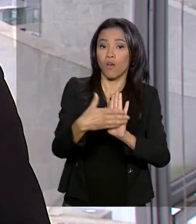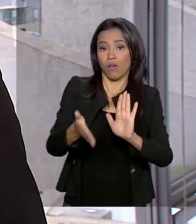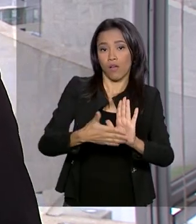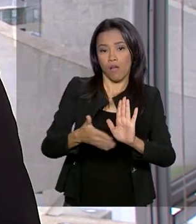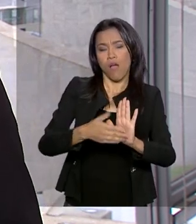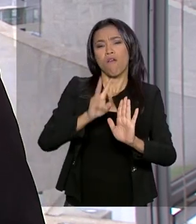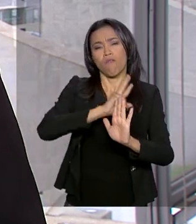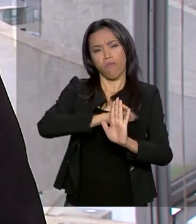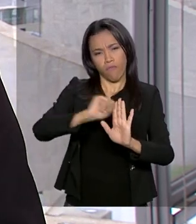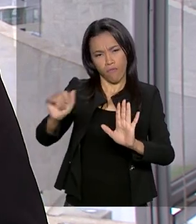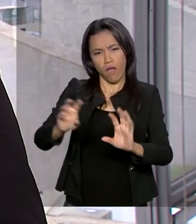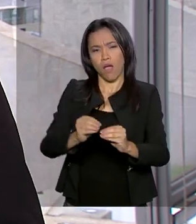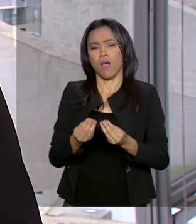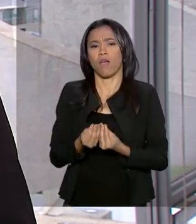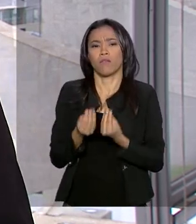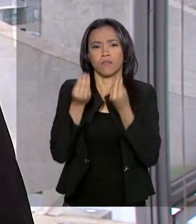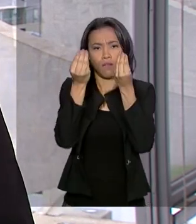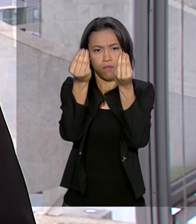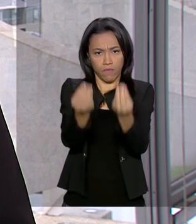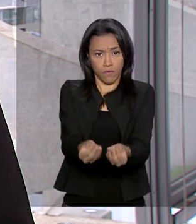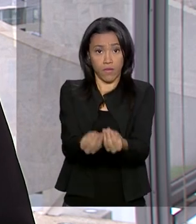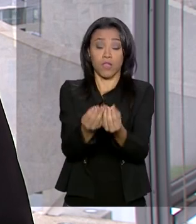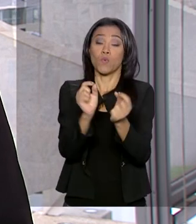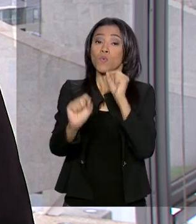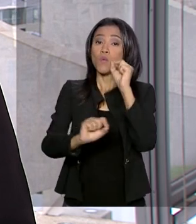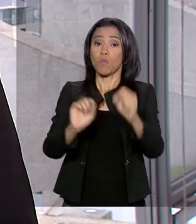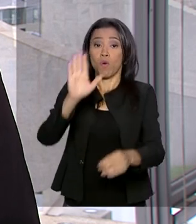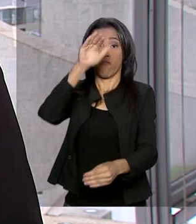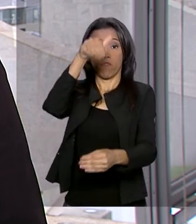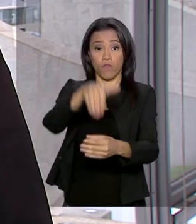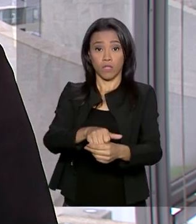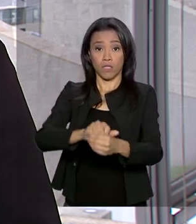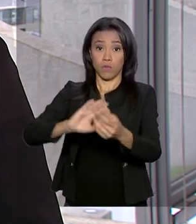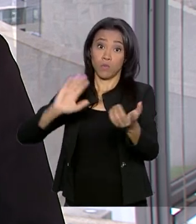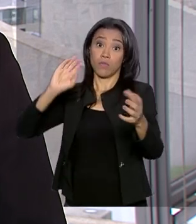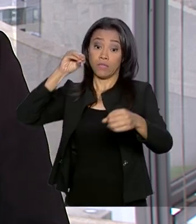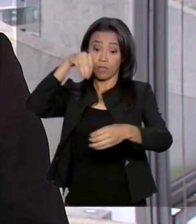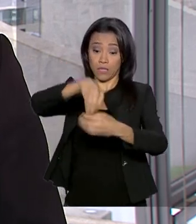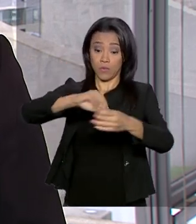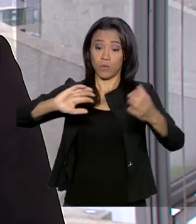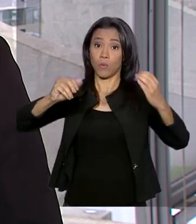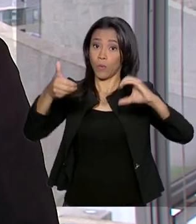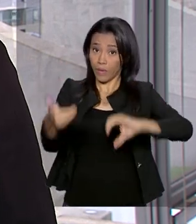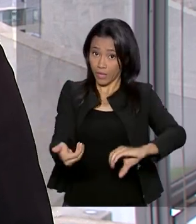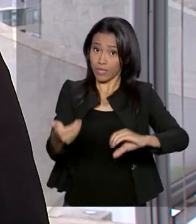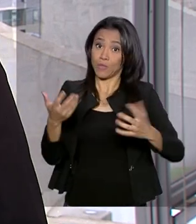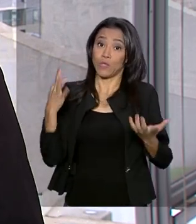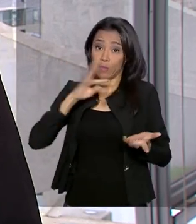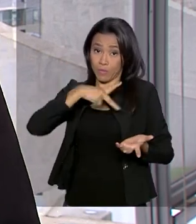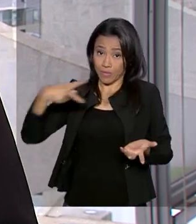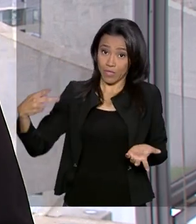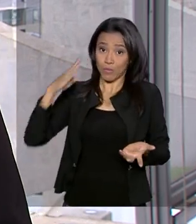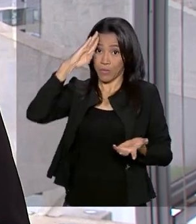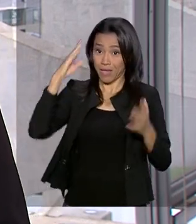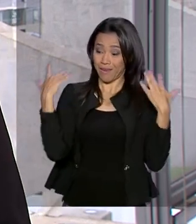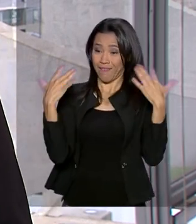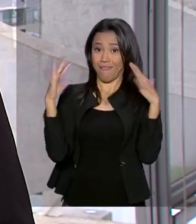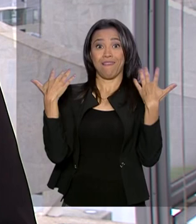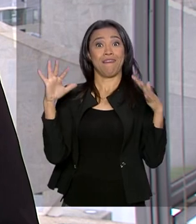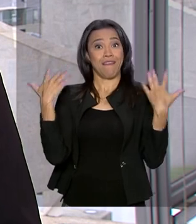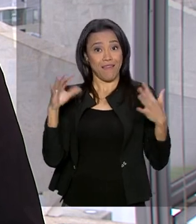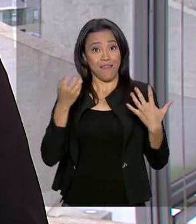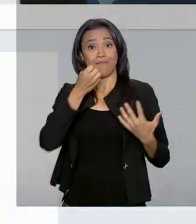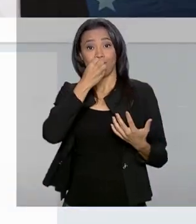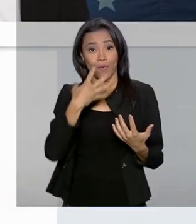em uma sessão conjunta do Congresso Nacional. E ontem o presidente Jair Bolsonaro comemorou esse resultado. Ele disse nas redes sociais